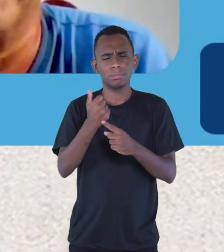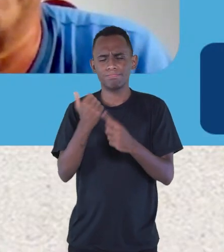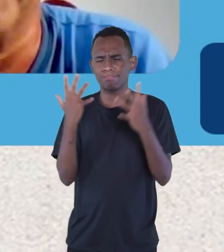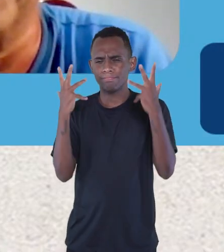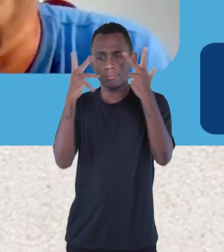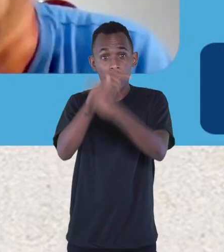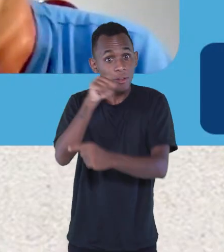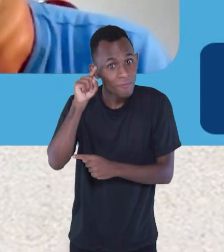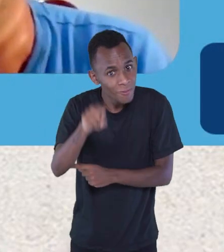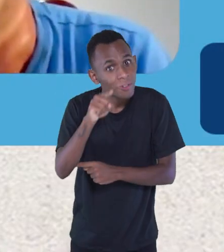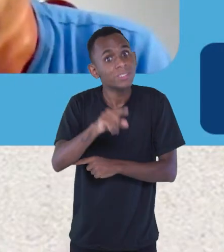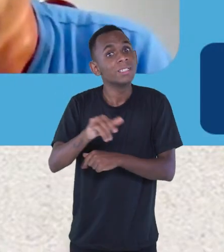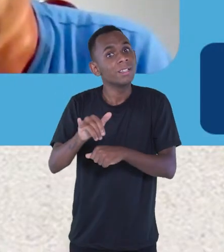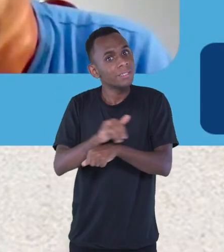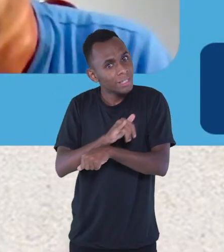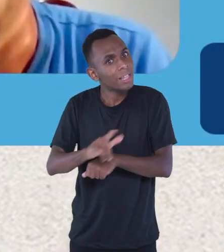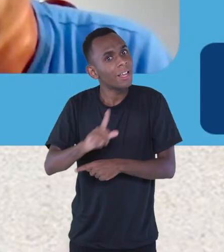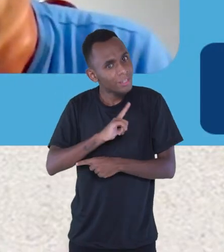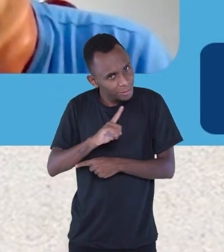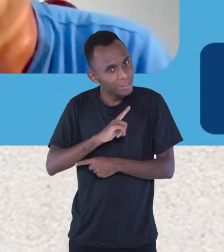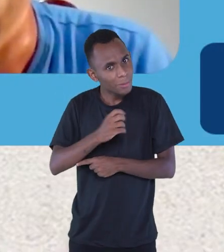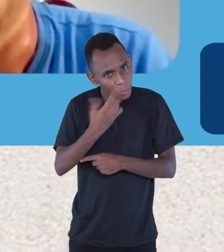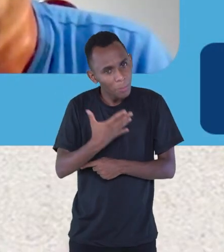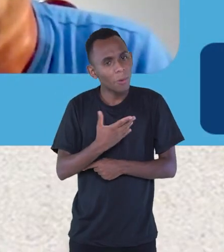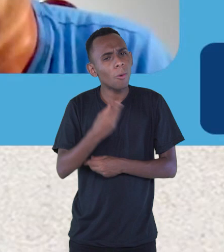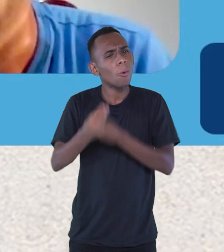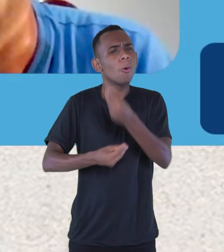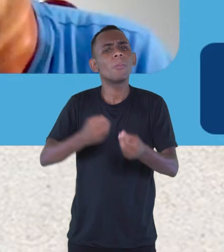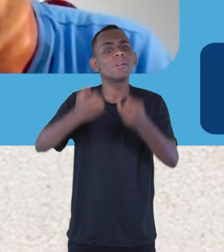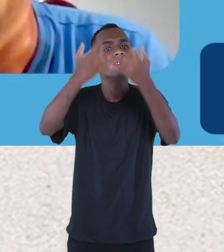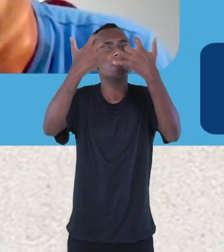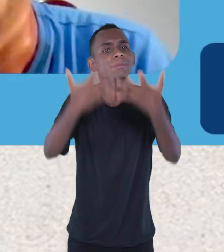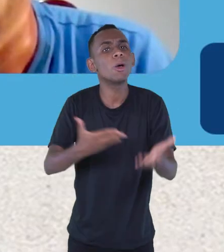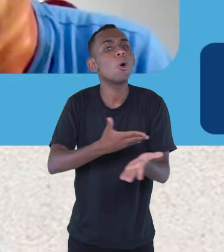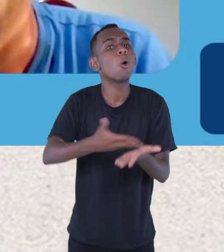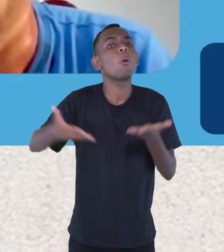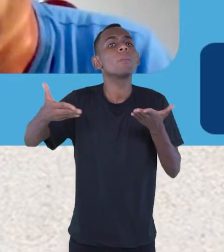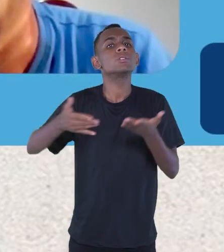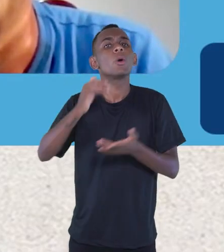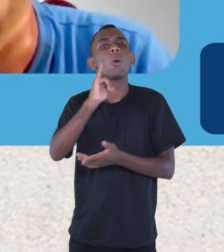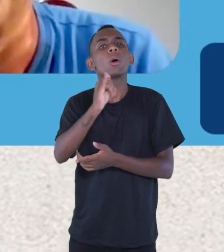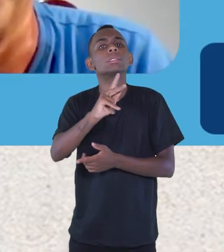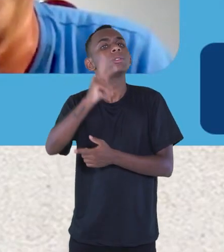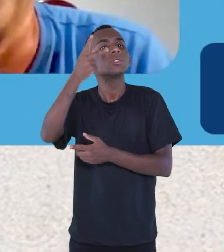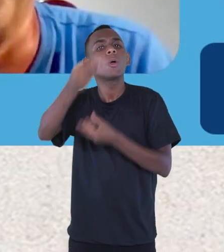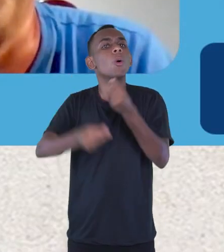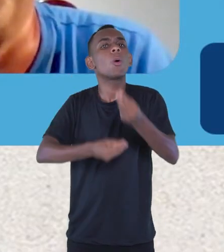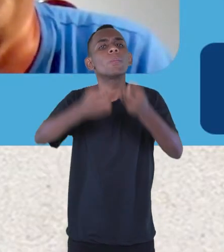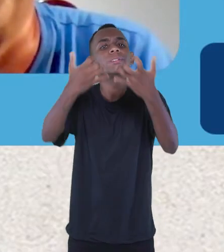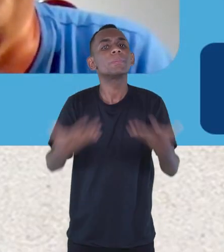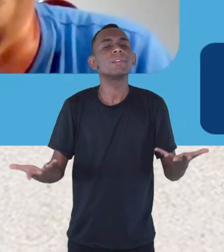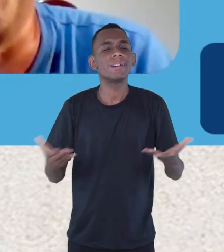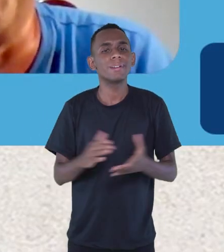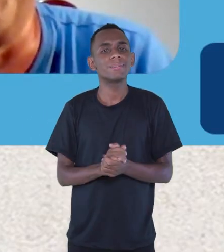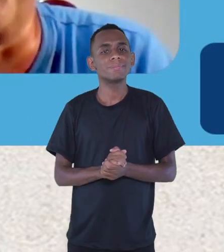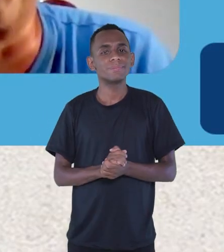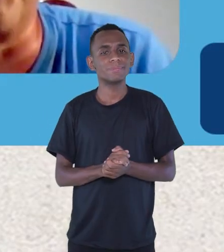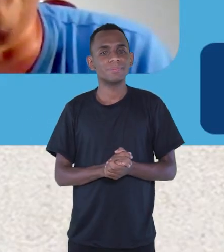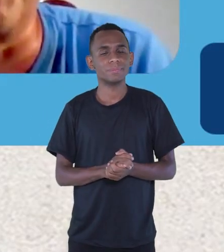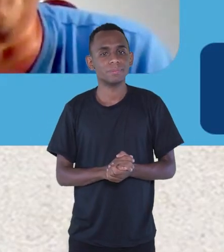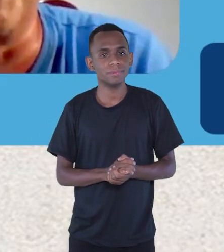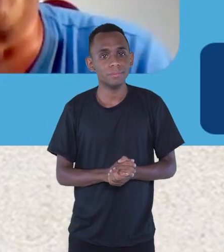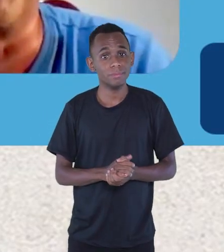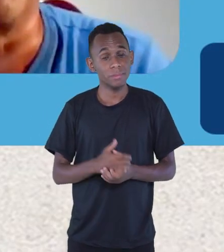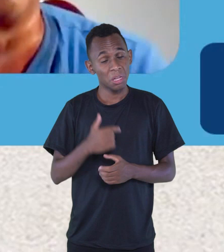domina também. Eu quero que você conte um pouco sobre a sua entrada para a contação de histórias. Sim,